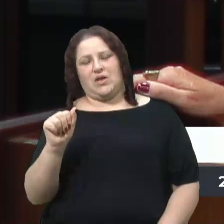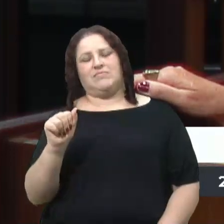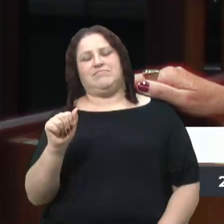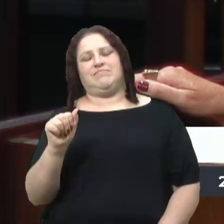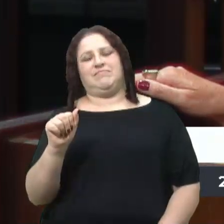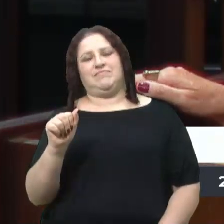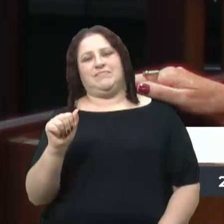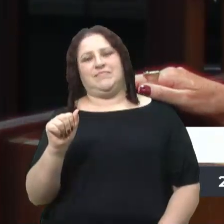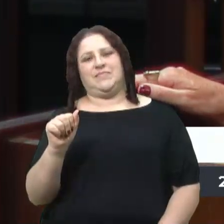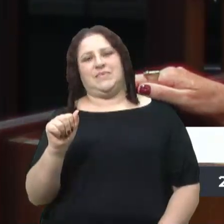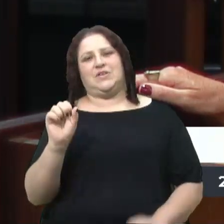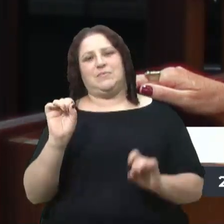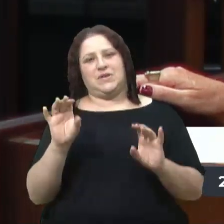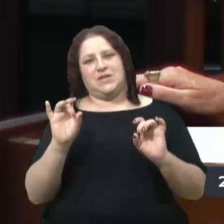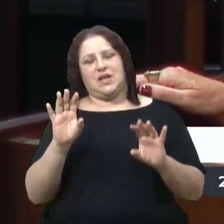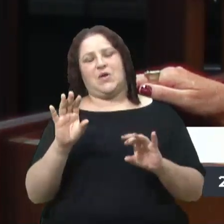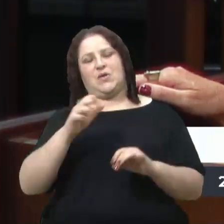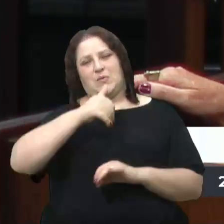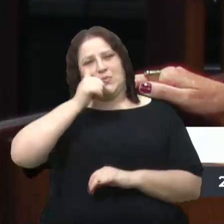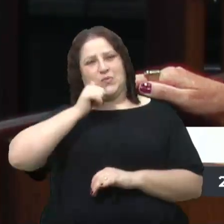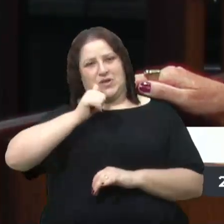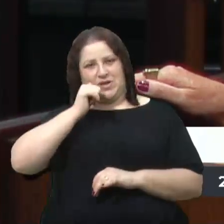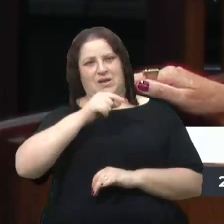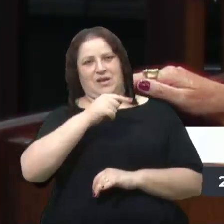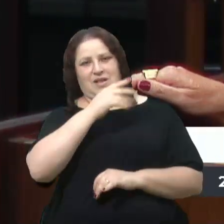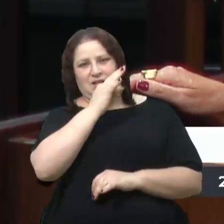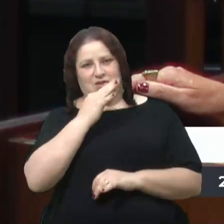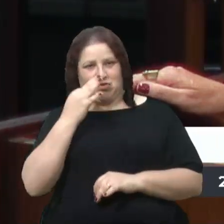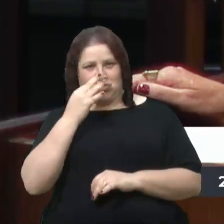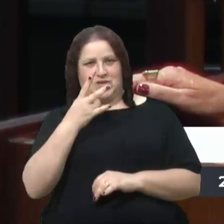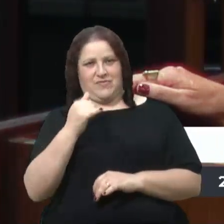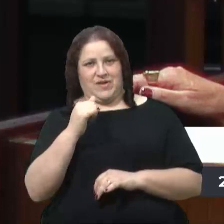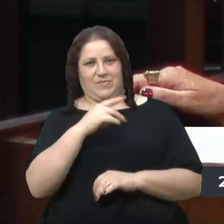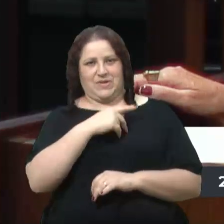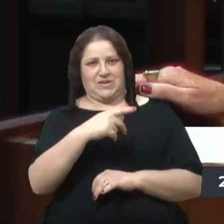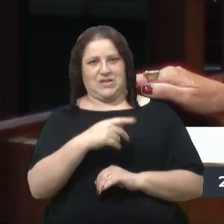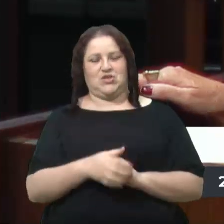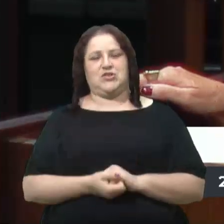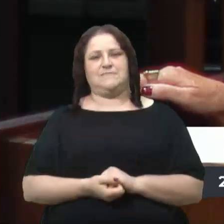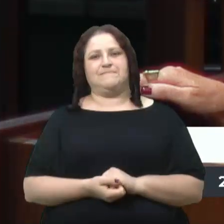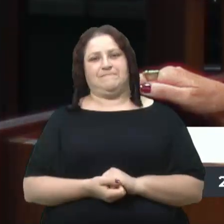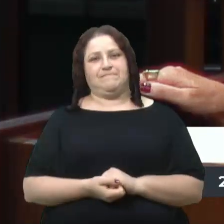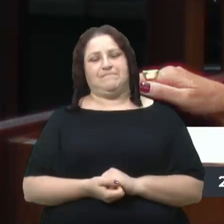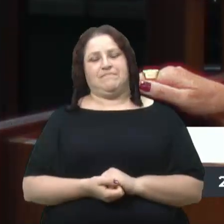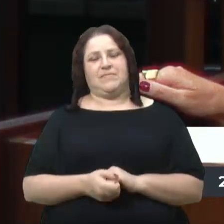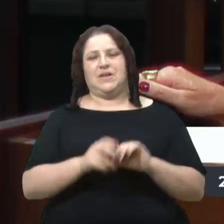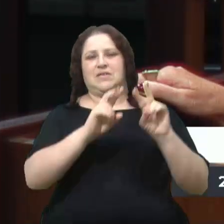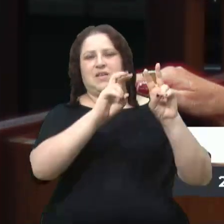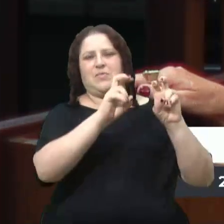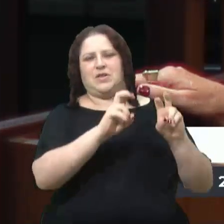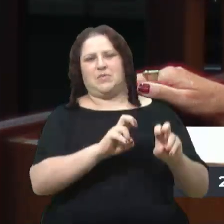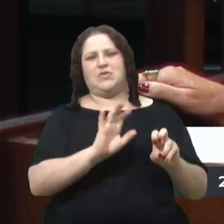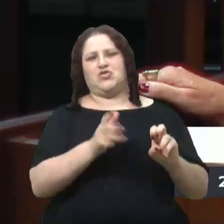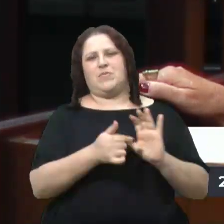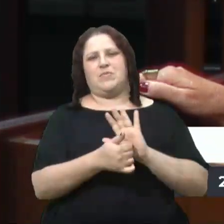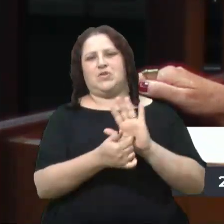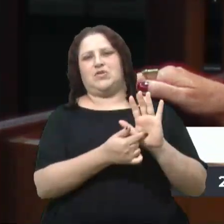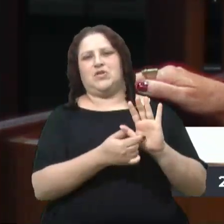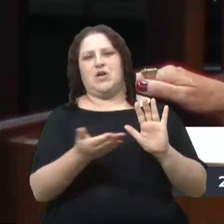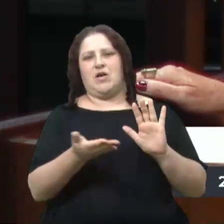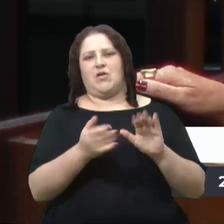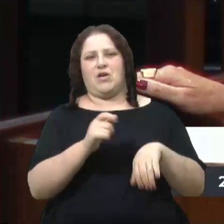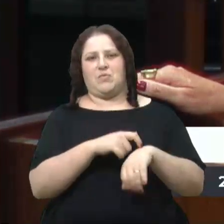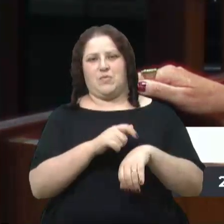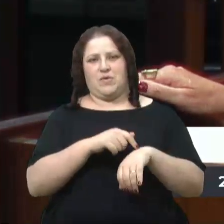e dizer que, então, junto com todos esses temas que eu coloquei, são, neste momento, os espaços